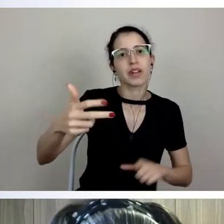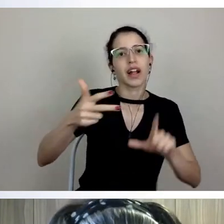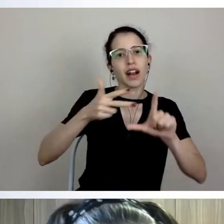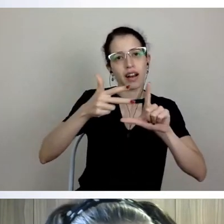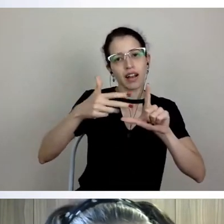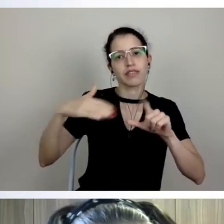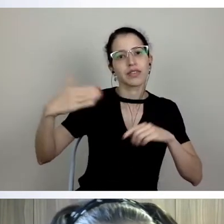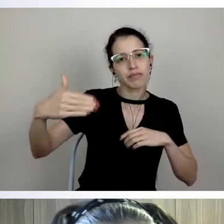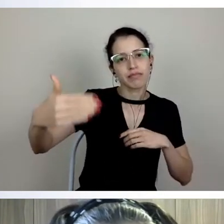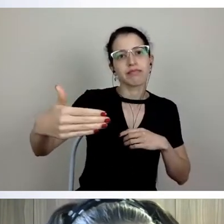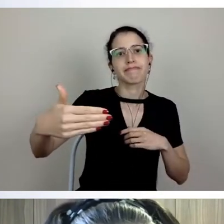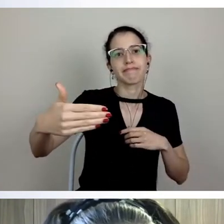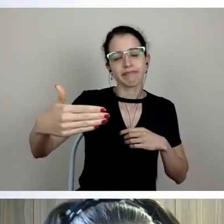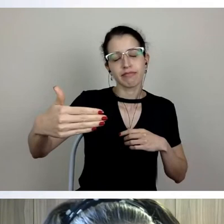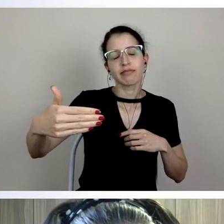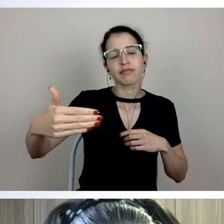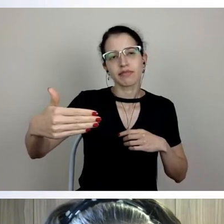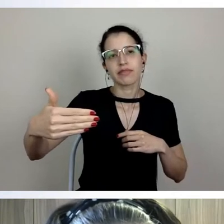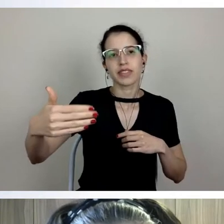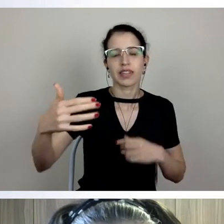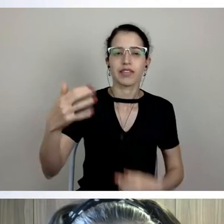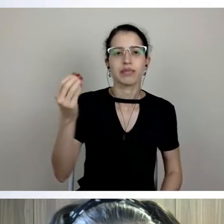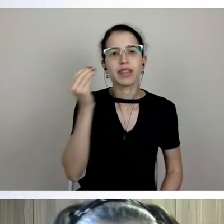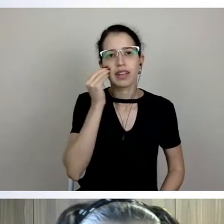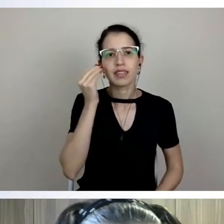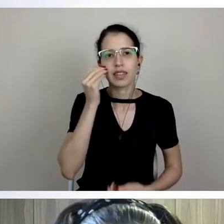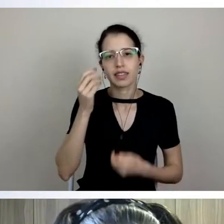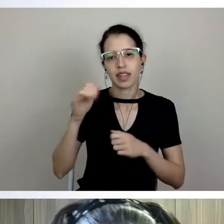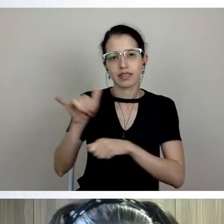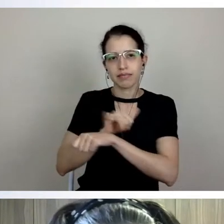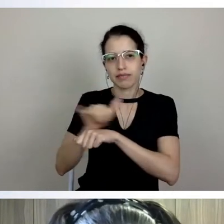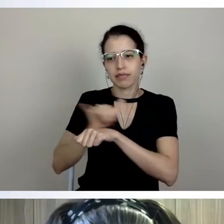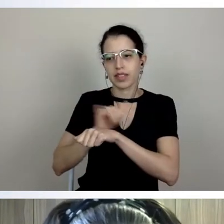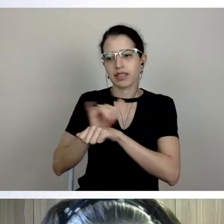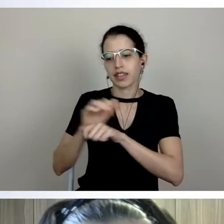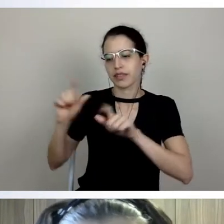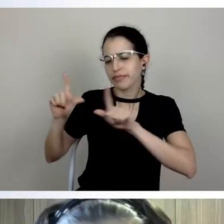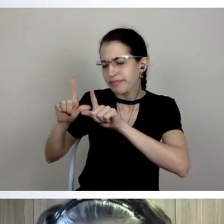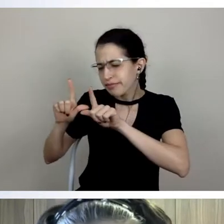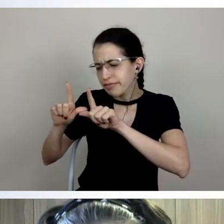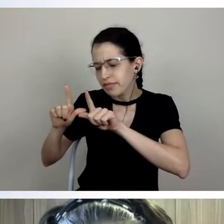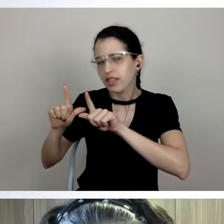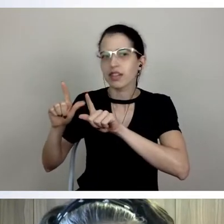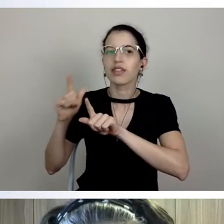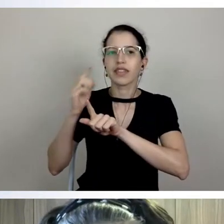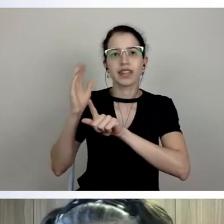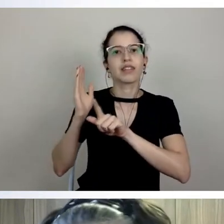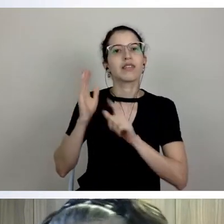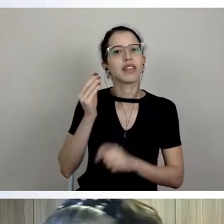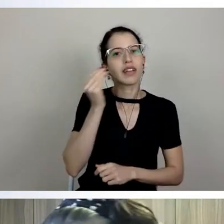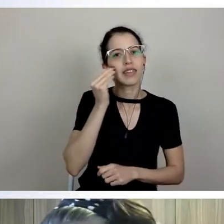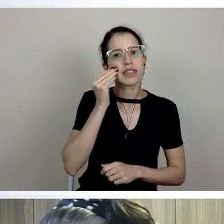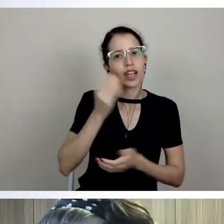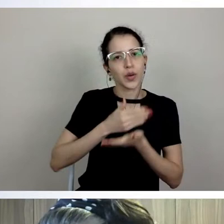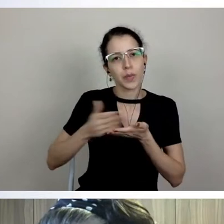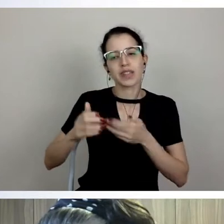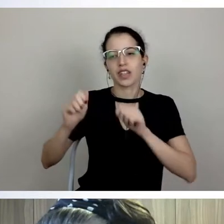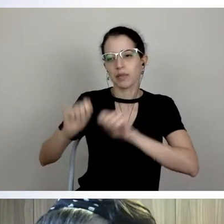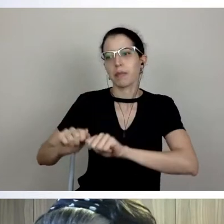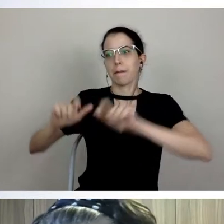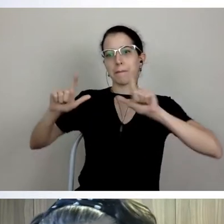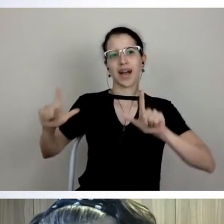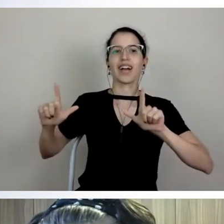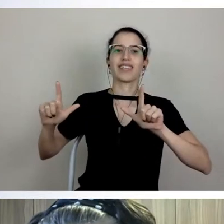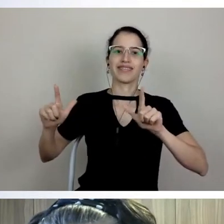entrar naquela configuração em que a janela fica muito pequena, como vocês podem ver, agora a gente pode colocar ela um pouco maior